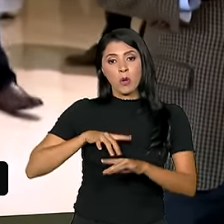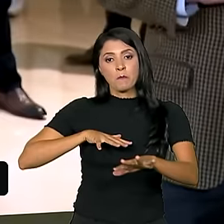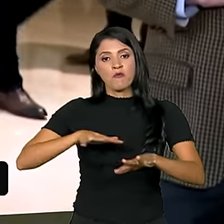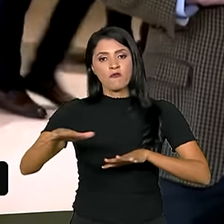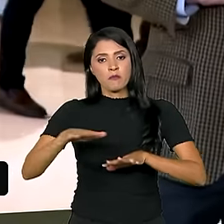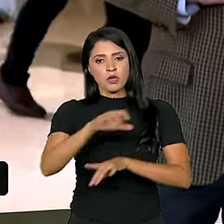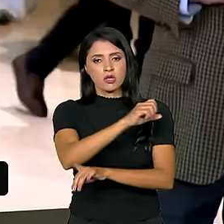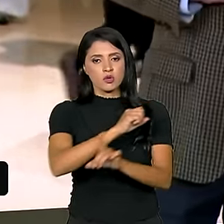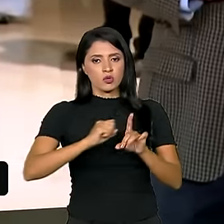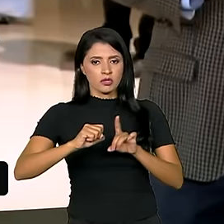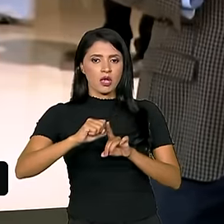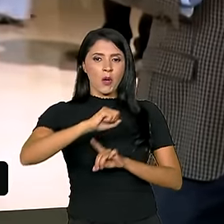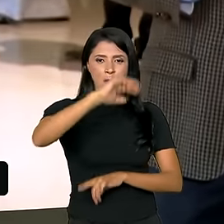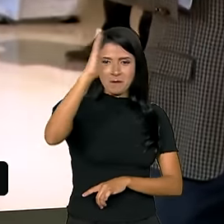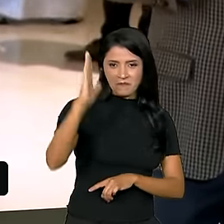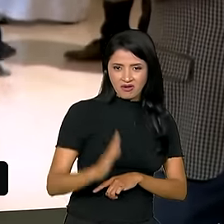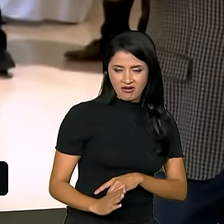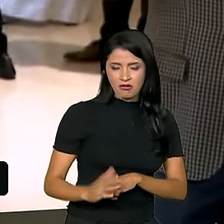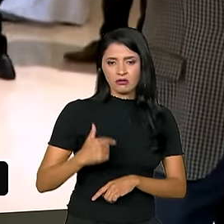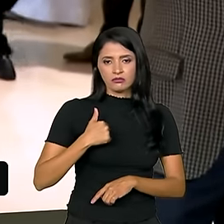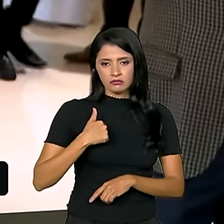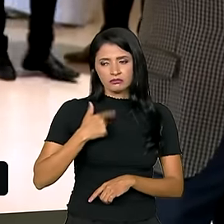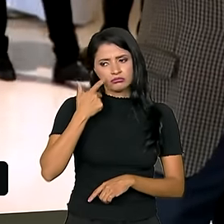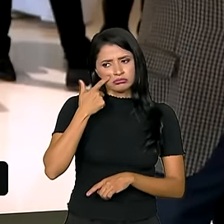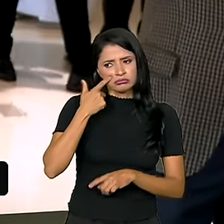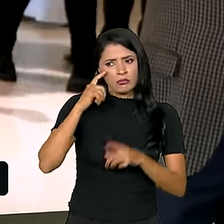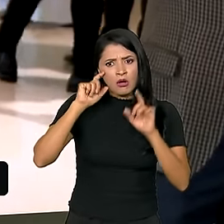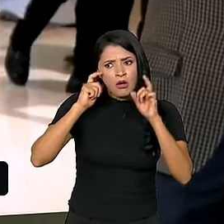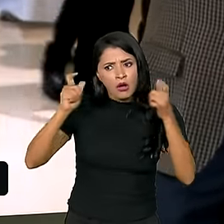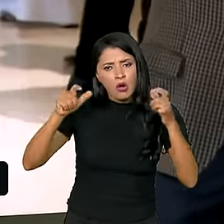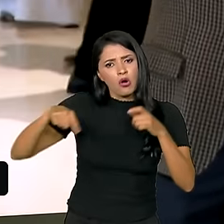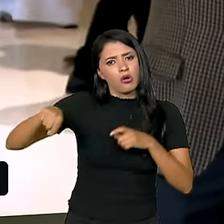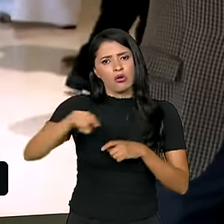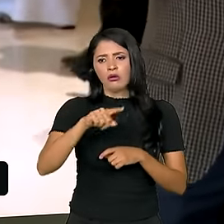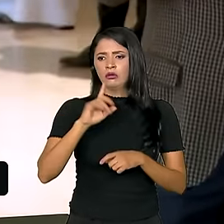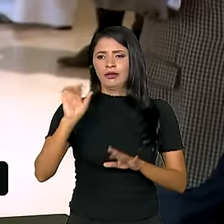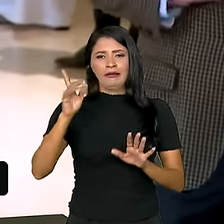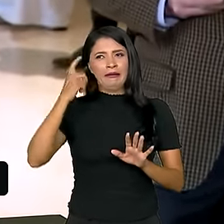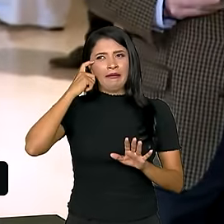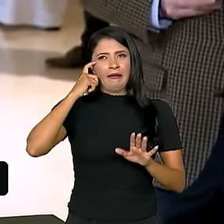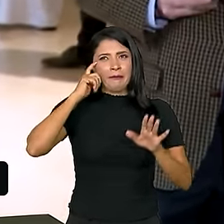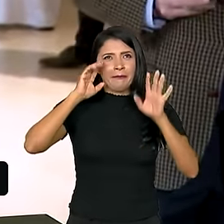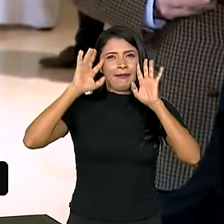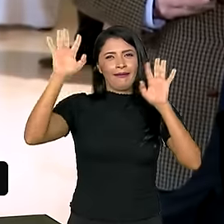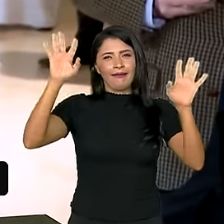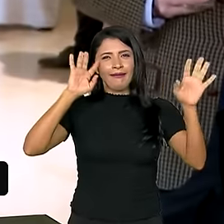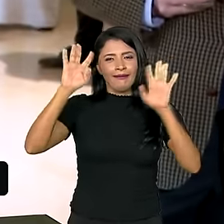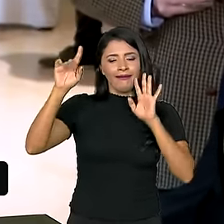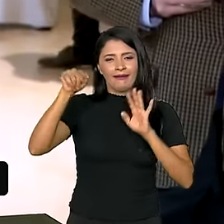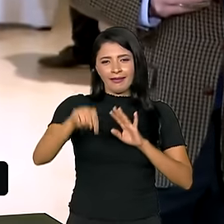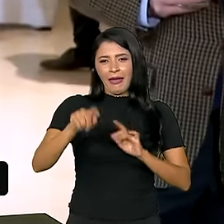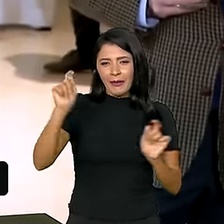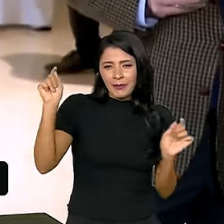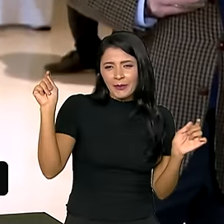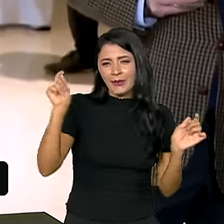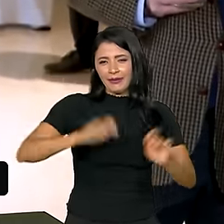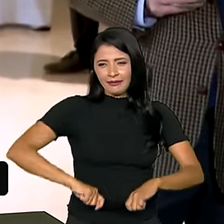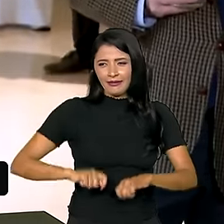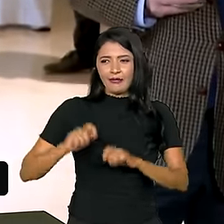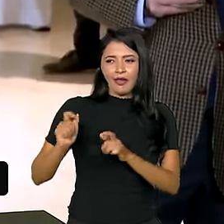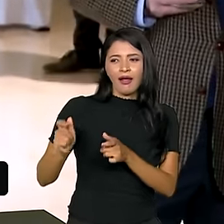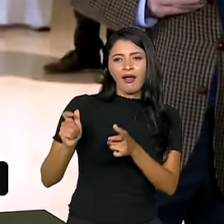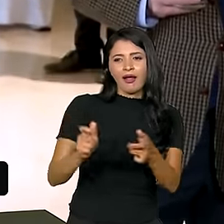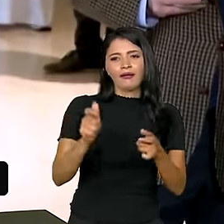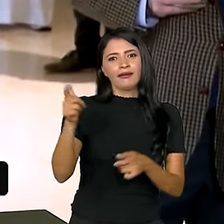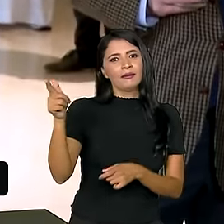brasileiro, eu alentei as pessoas para que ninguém fique imaginando que vai ser possível em algum lugar